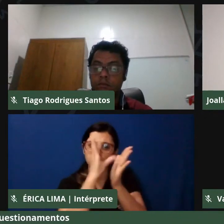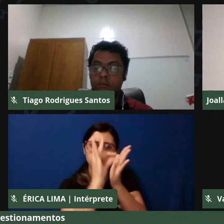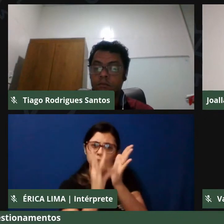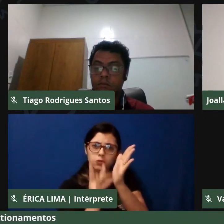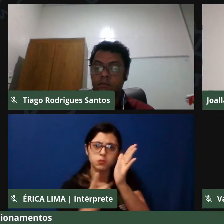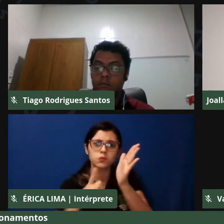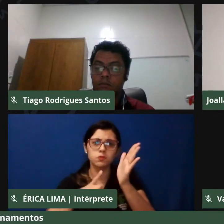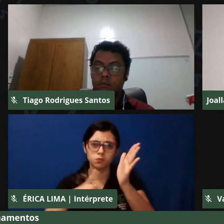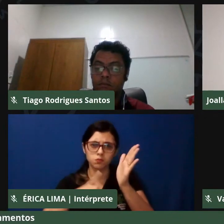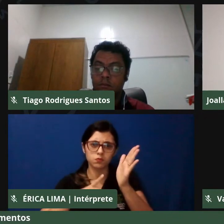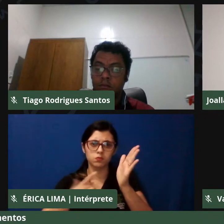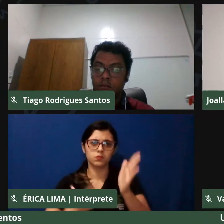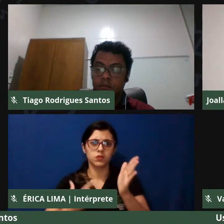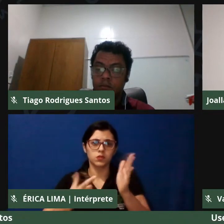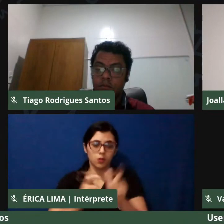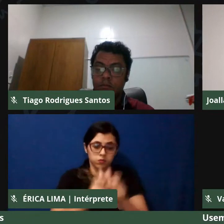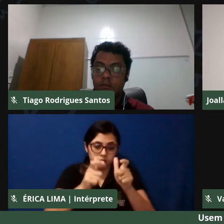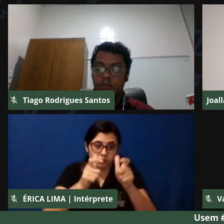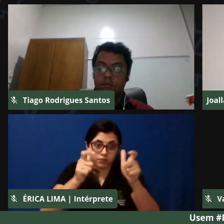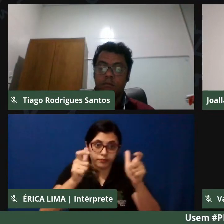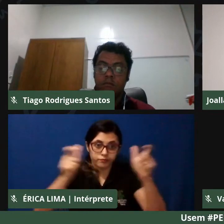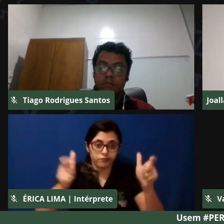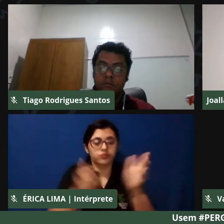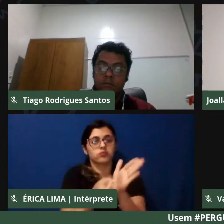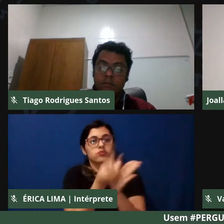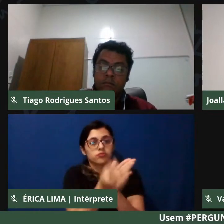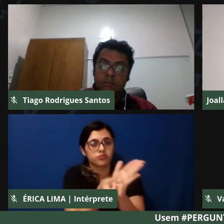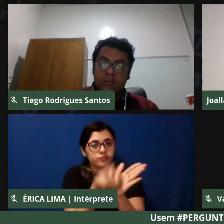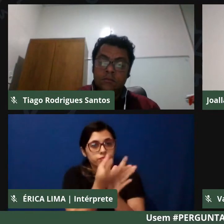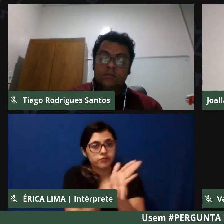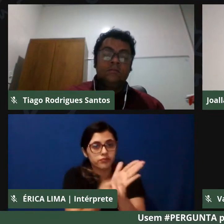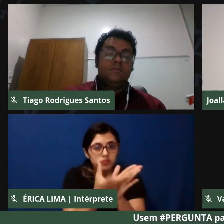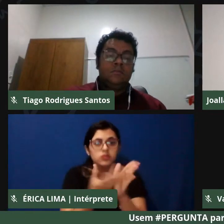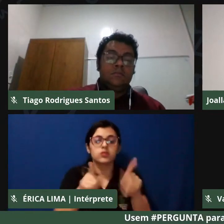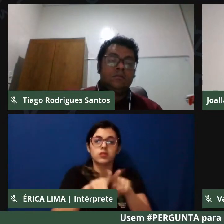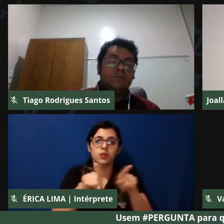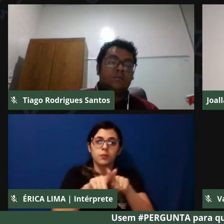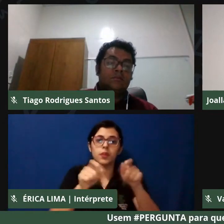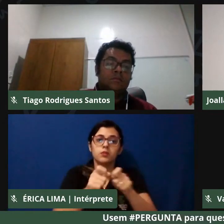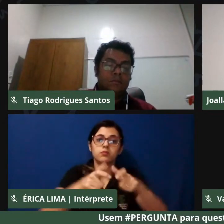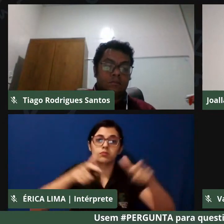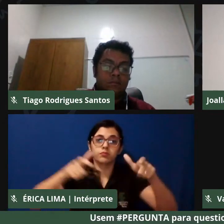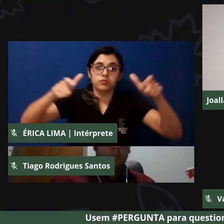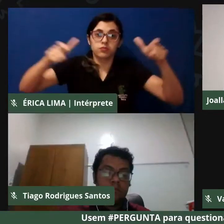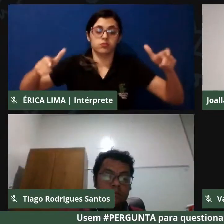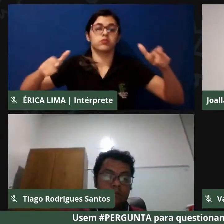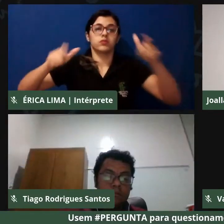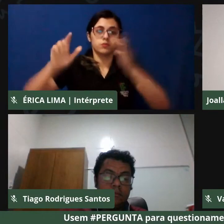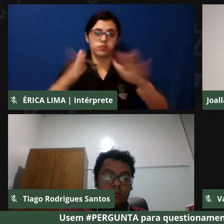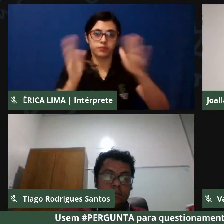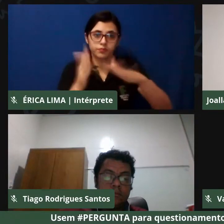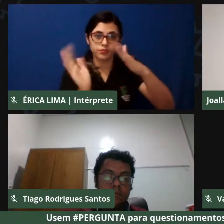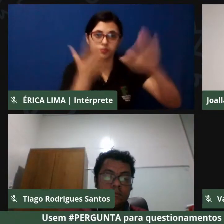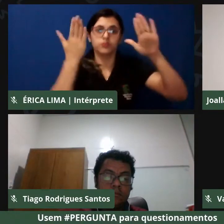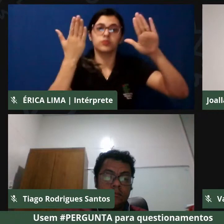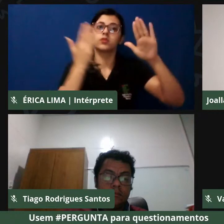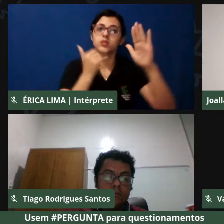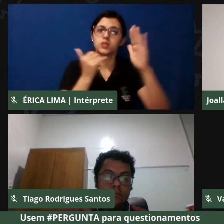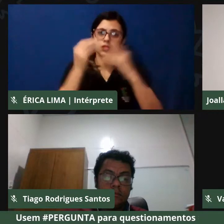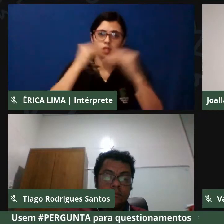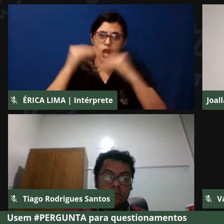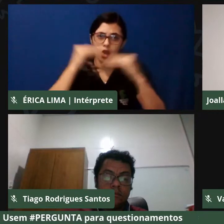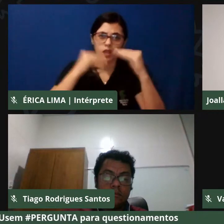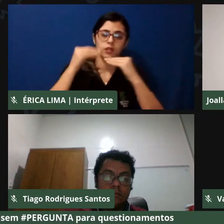expansão da produção intensiva de alimentos, da concentração de enormes quantidades de animais em uma